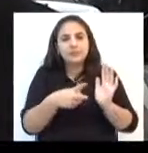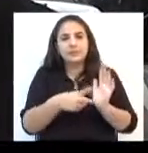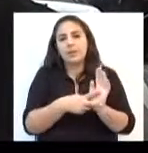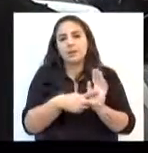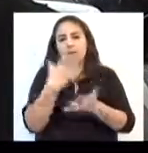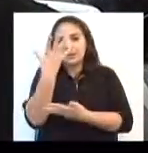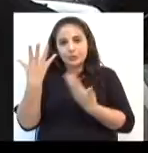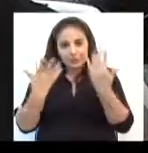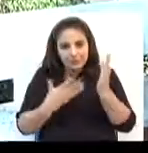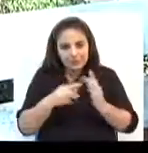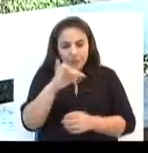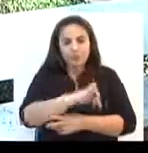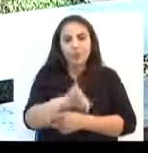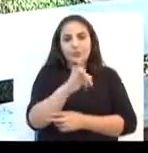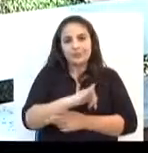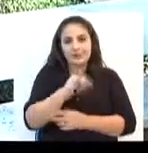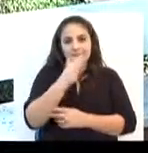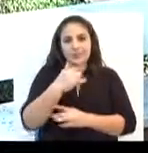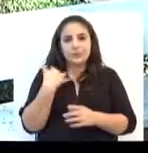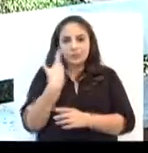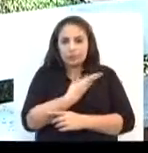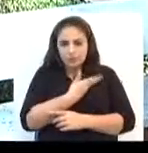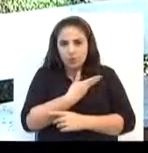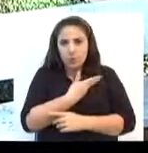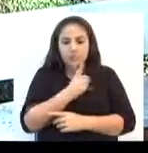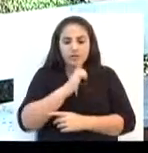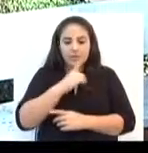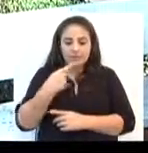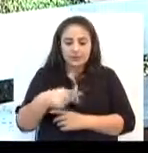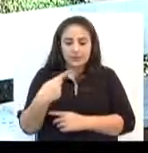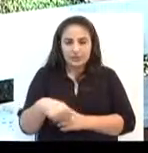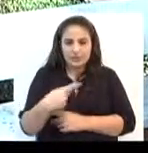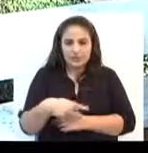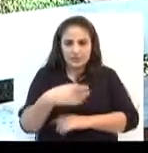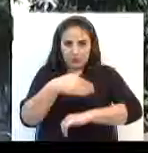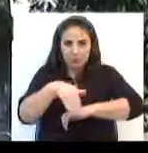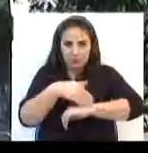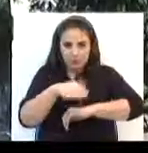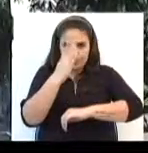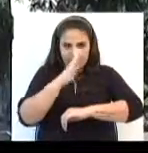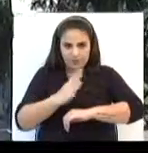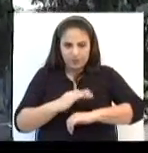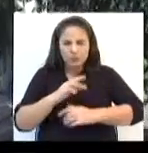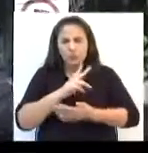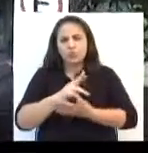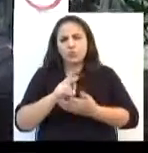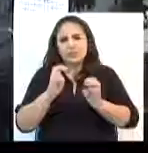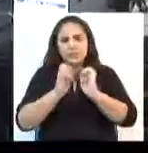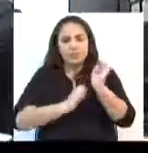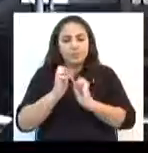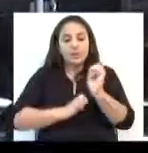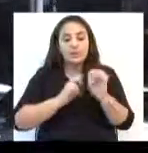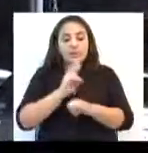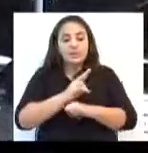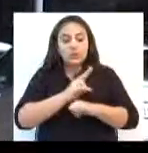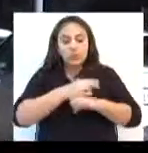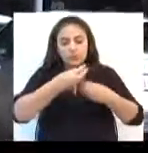natureza. Então, é muito importante, né? E nós sabemos, nós temos aqui na Avenida Brasil várias empresas que já estão